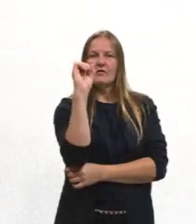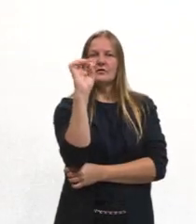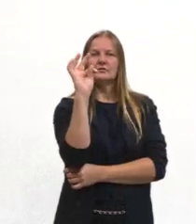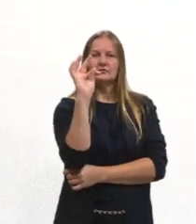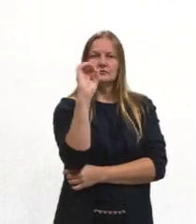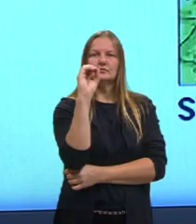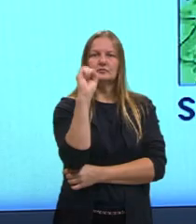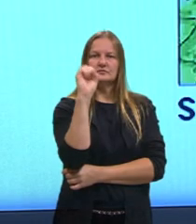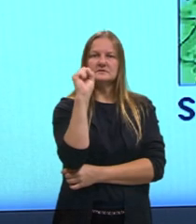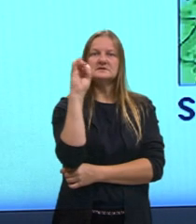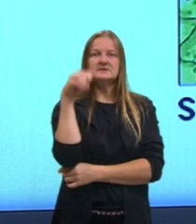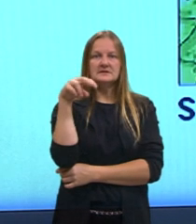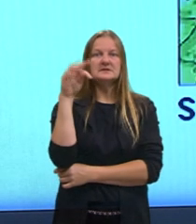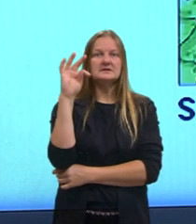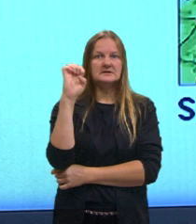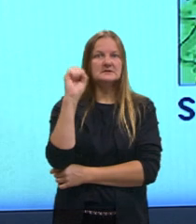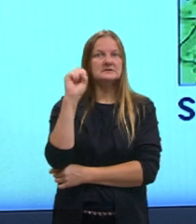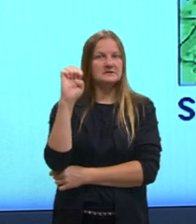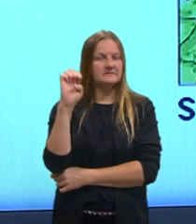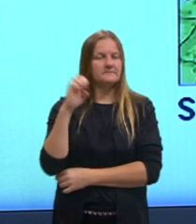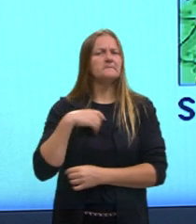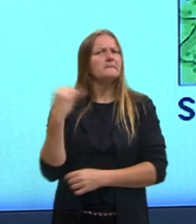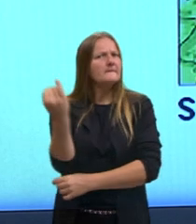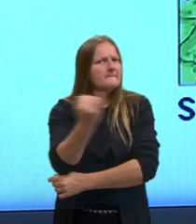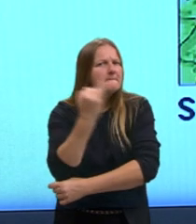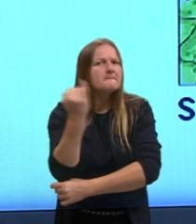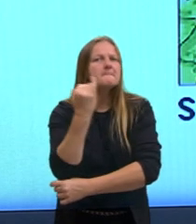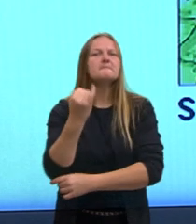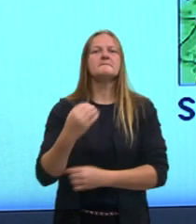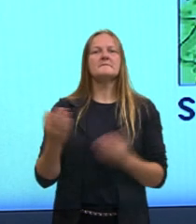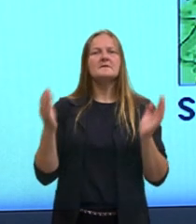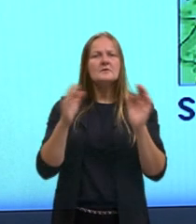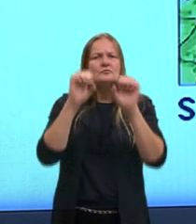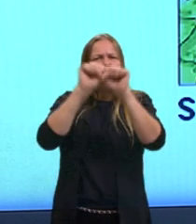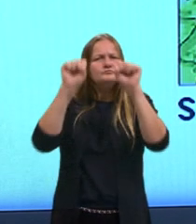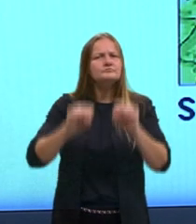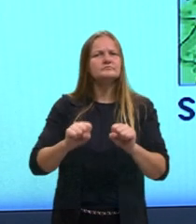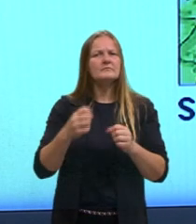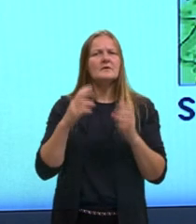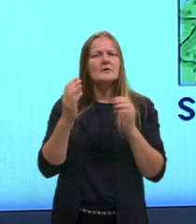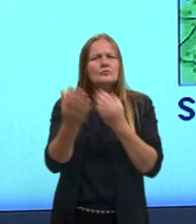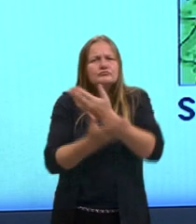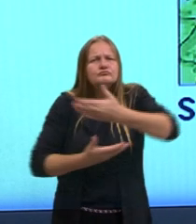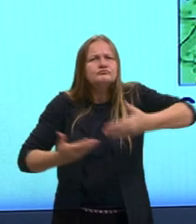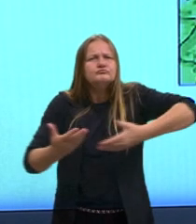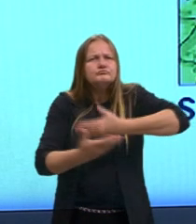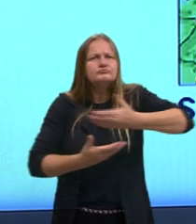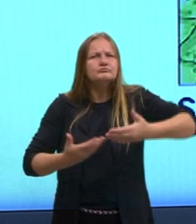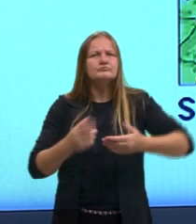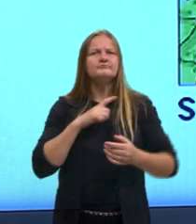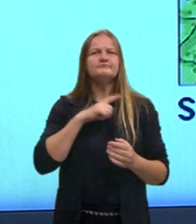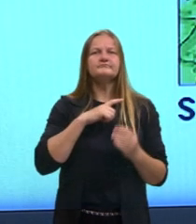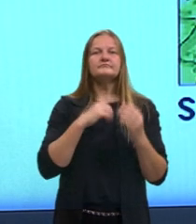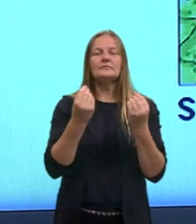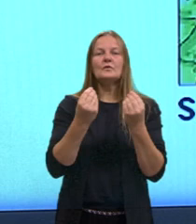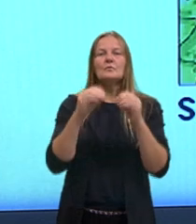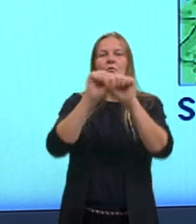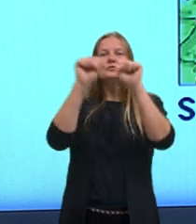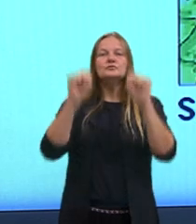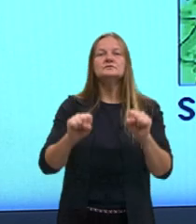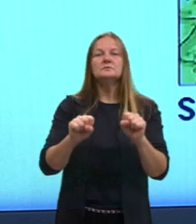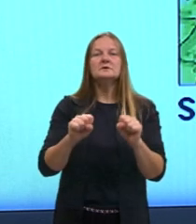fundamental. O sistema fundamental é envolvido pelo sistema